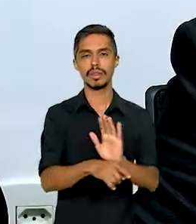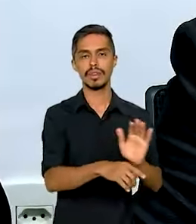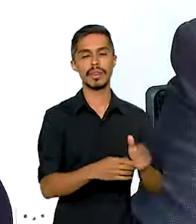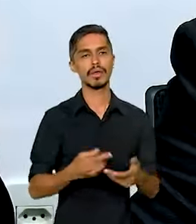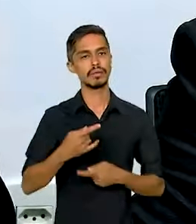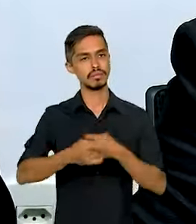significativo.